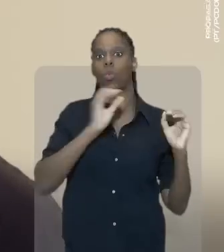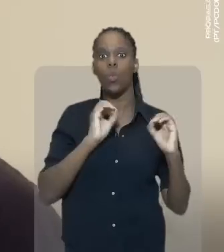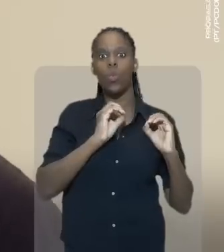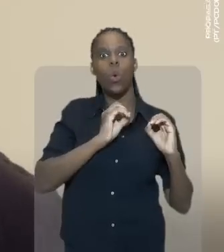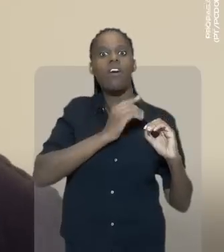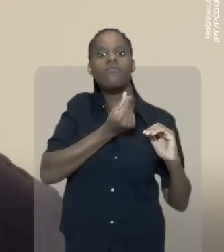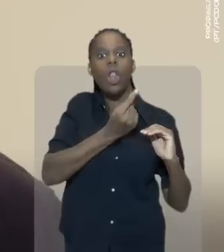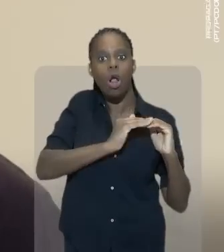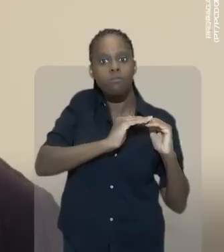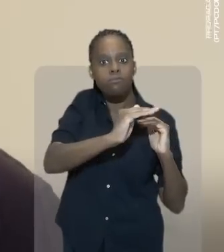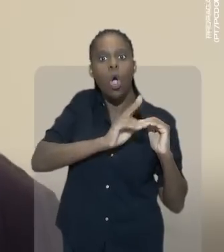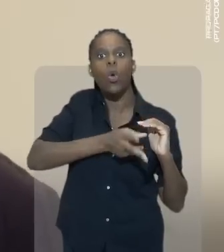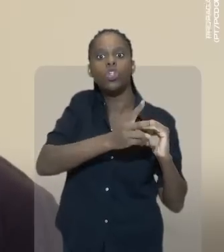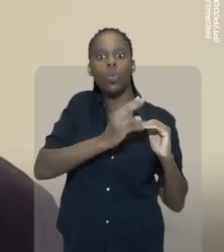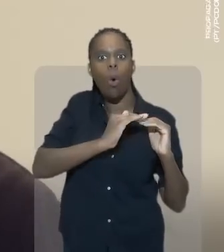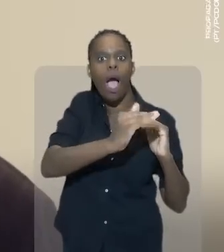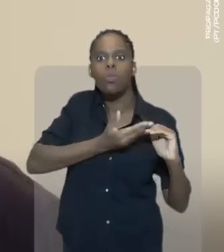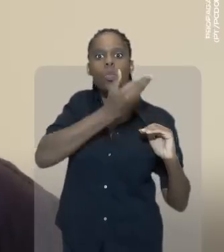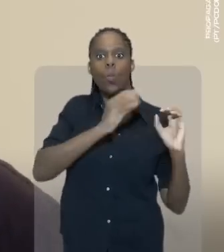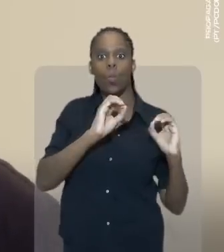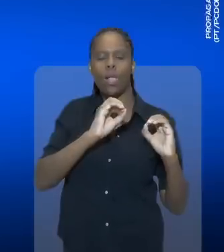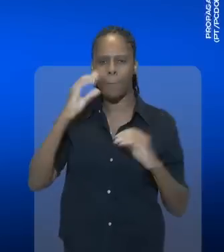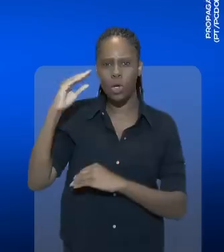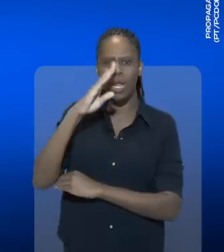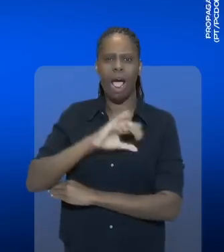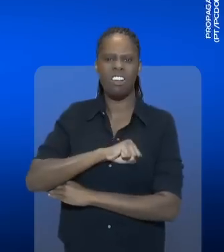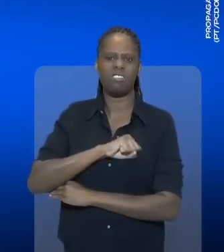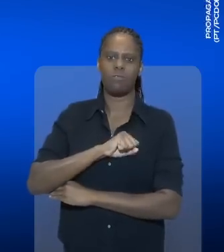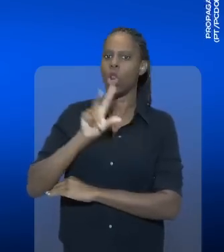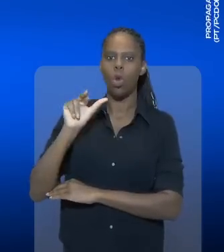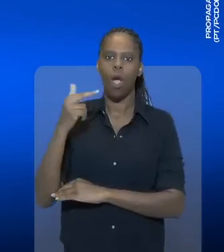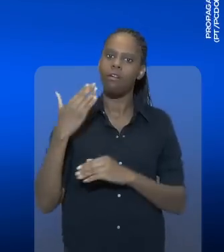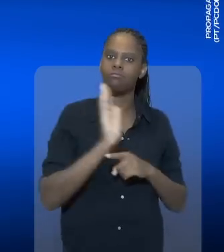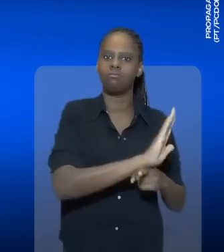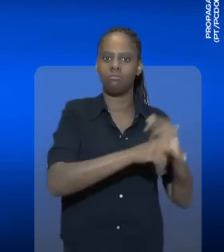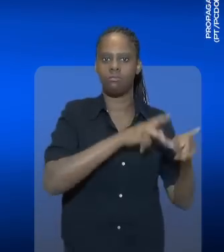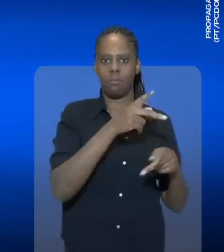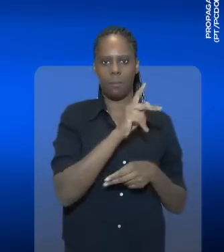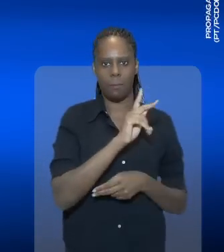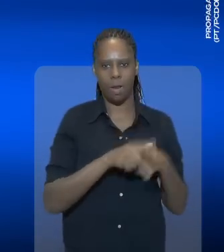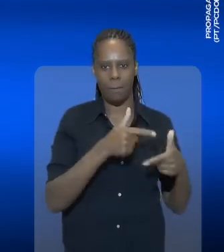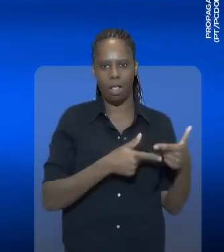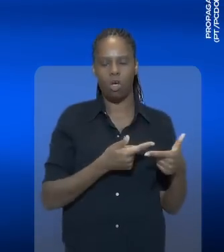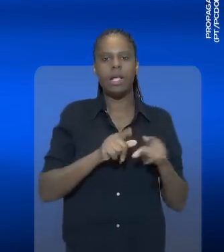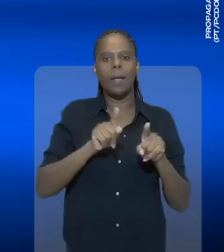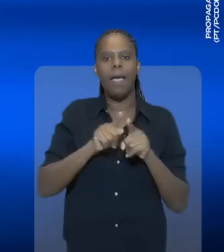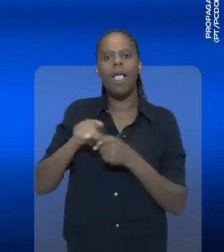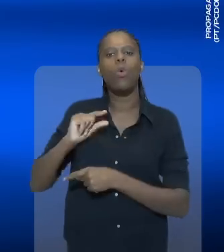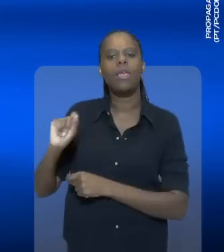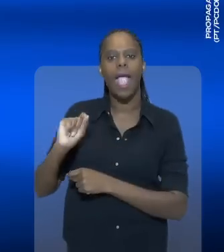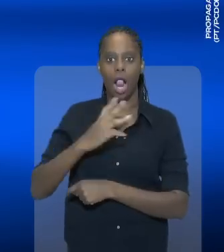Bolsonaro é desumano e nunca foi a favor do trabalhador. Seu governo foi o único que reduziu o poder de compra do salário mínimo,